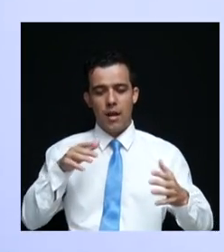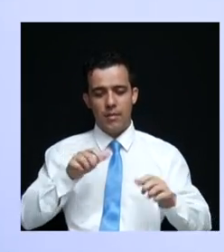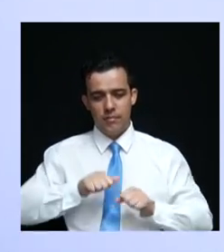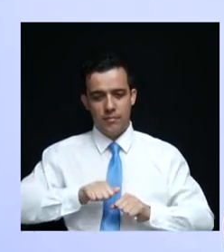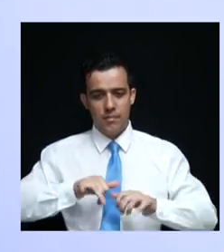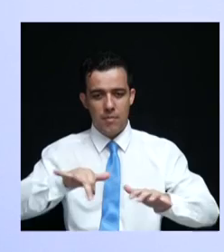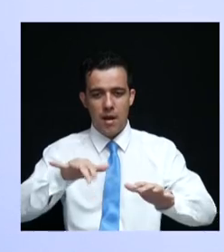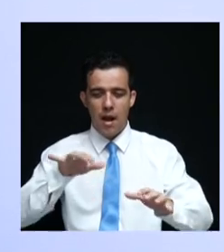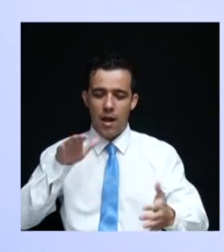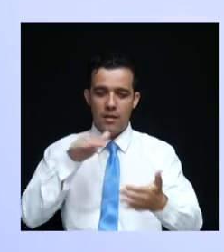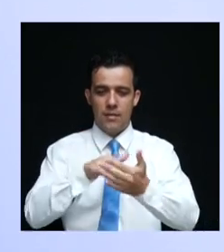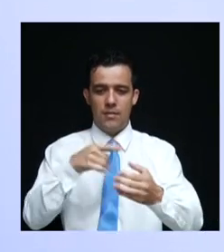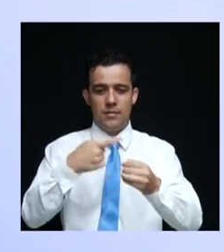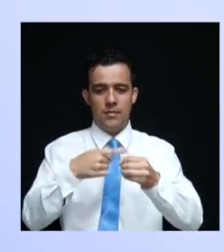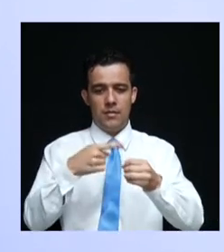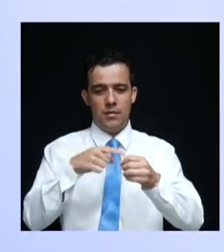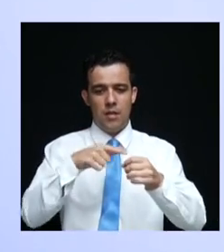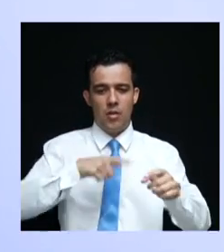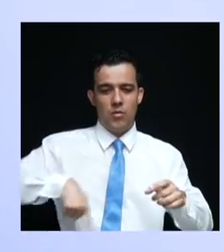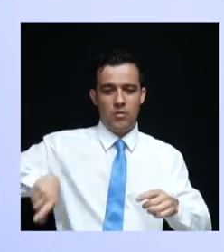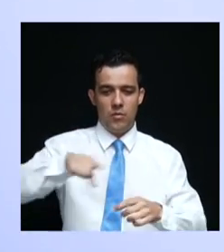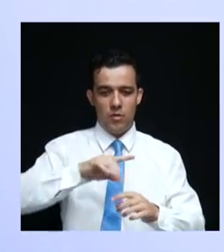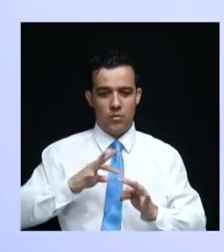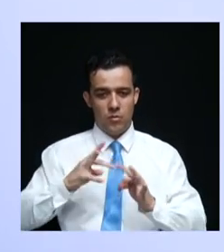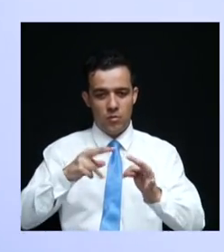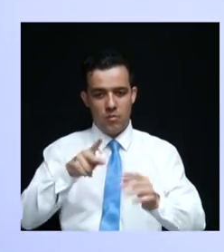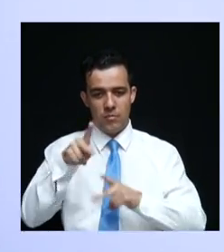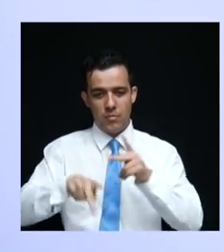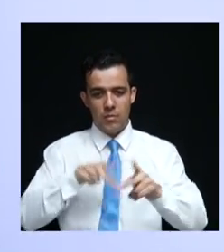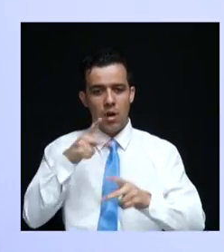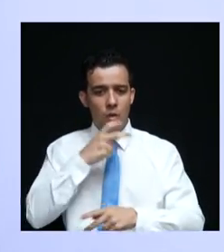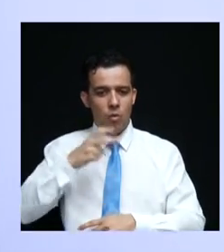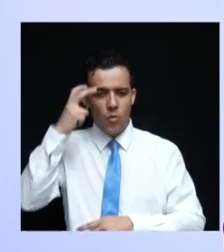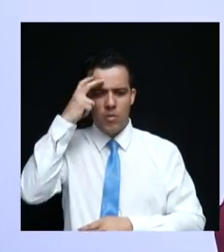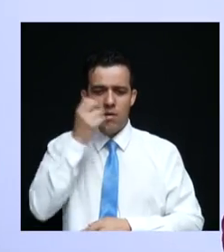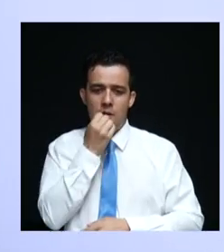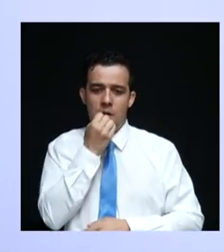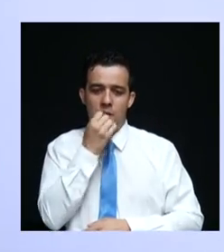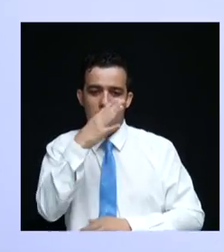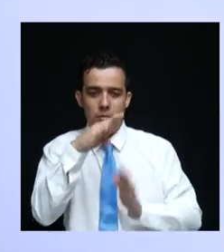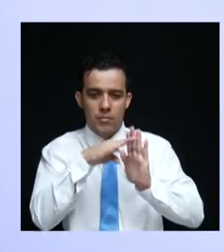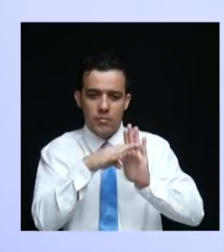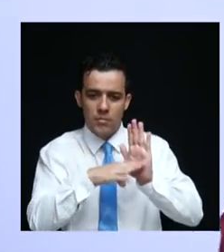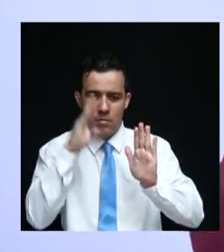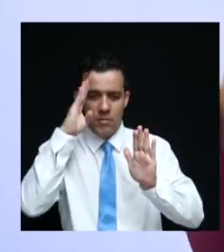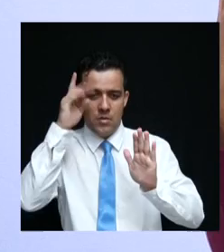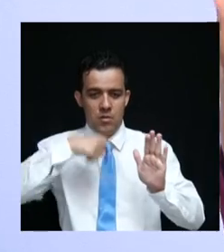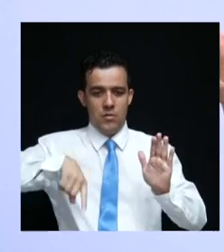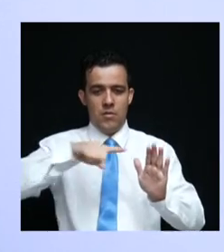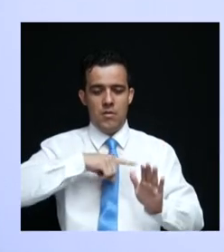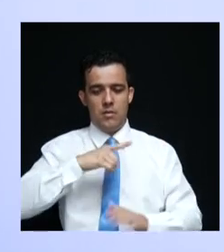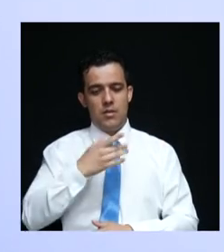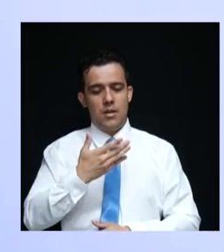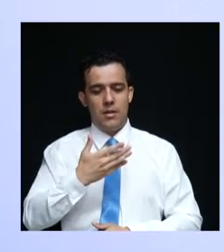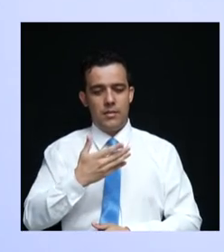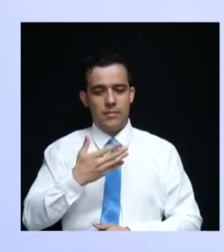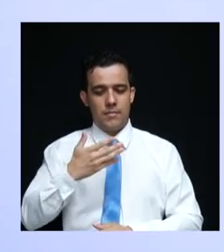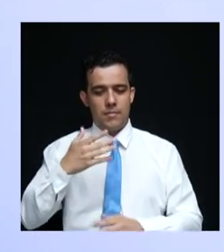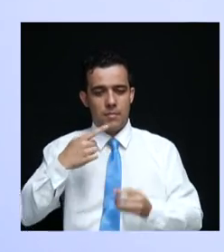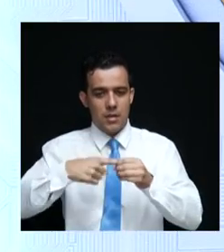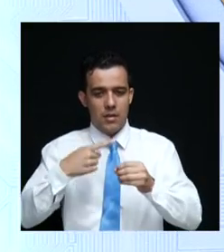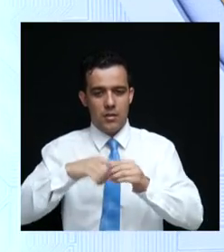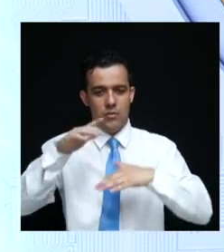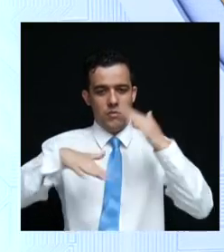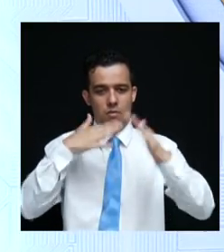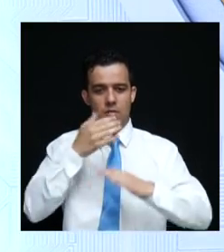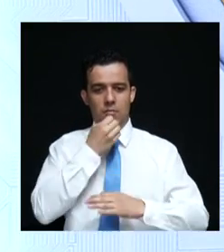interior para atender toda a nossa população. Cultura é um bem elementar para nossas cidades, para se desenvolver